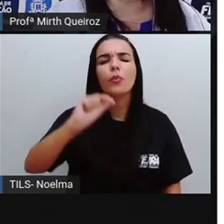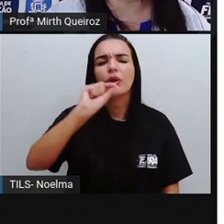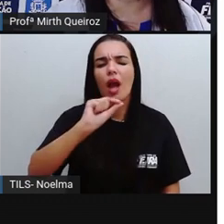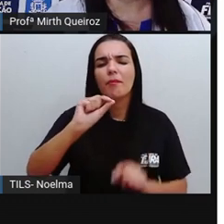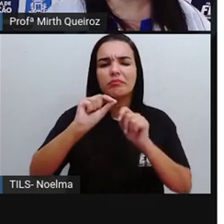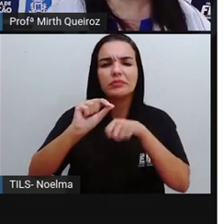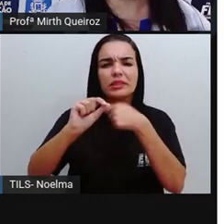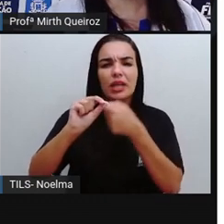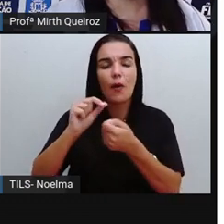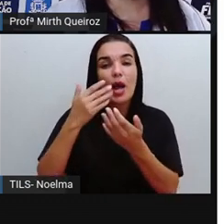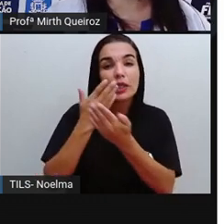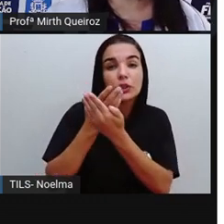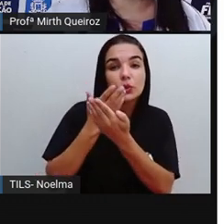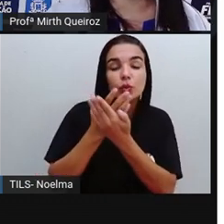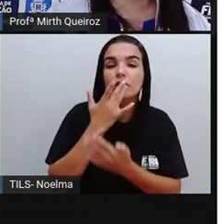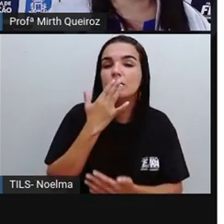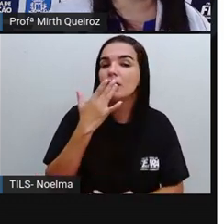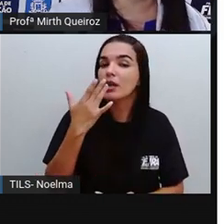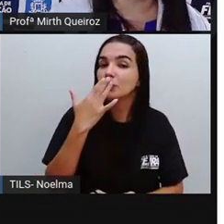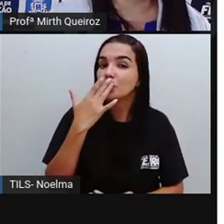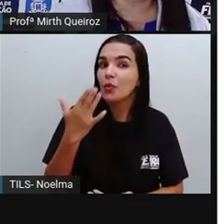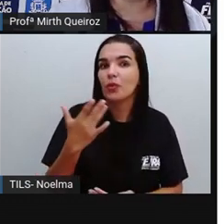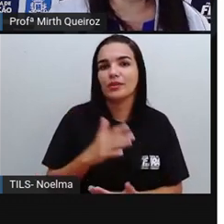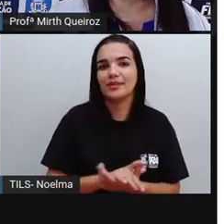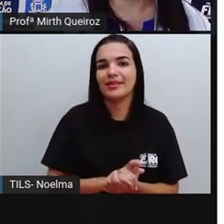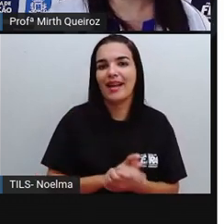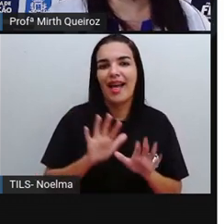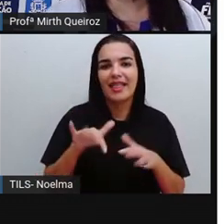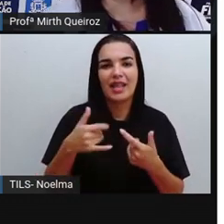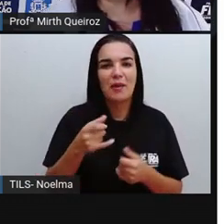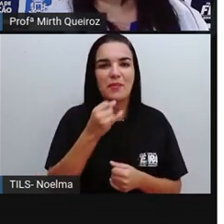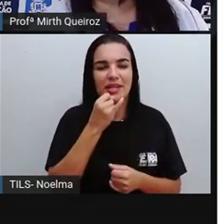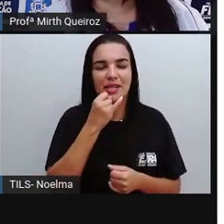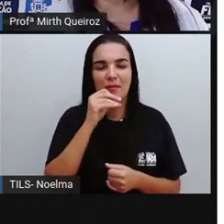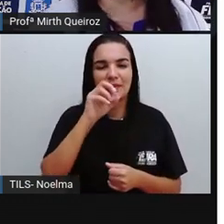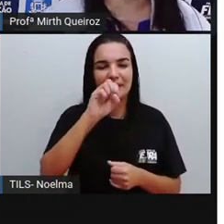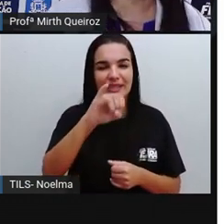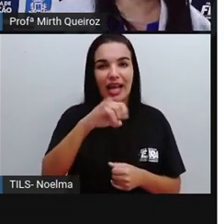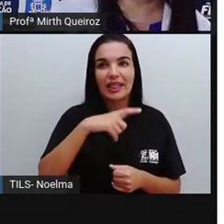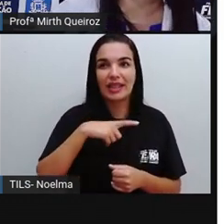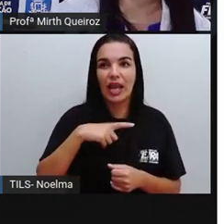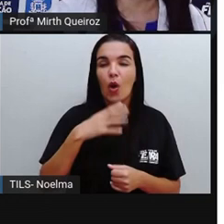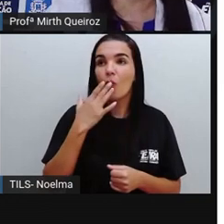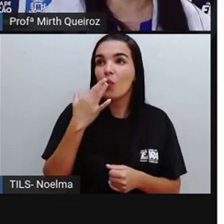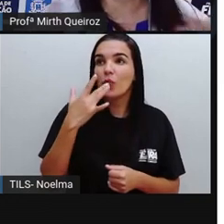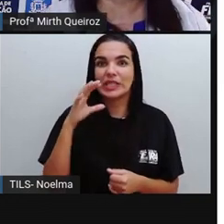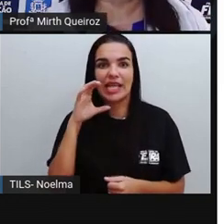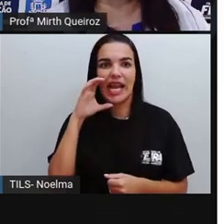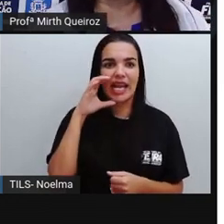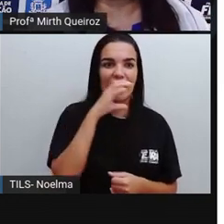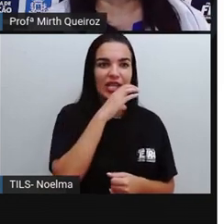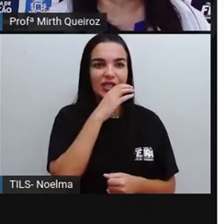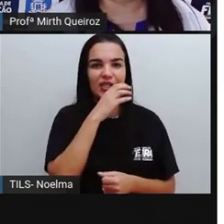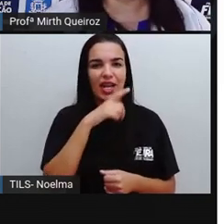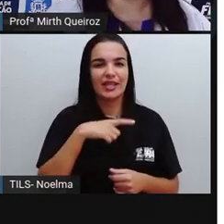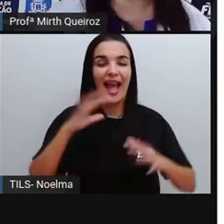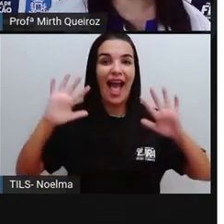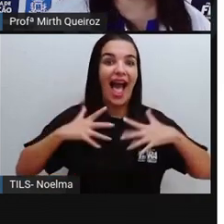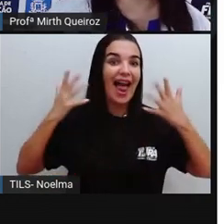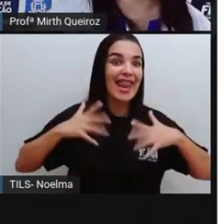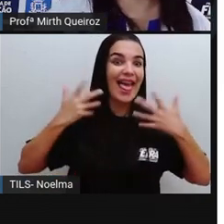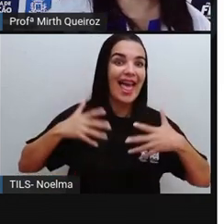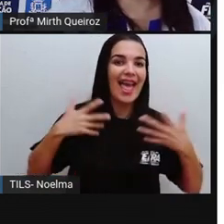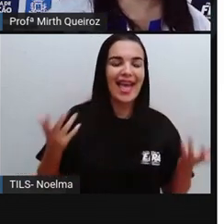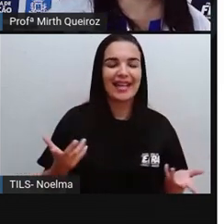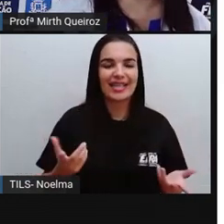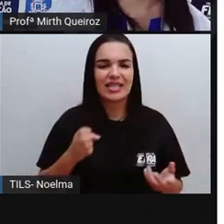ciência, pinturas com cores quentes, por exemplo, são mais alegres, mais intensas, mais vivas. Já com